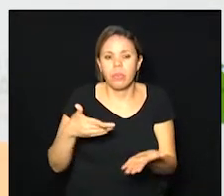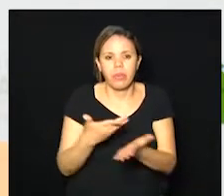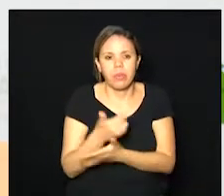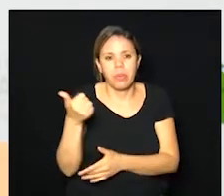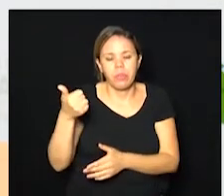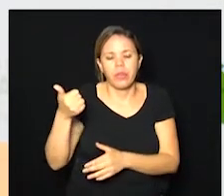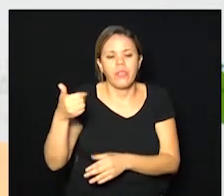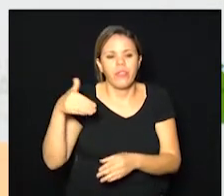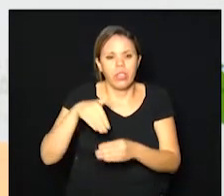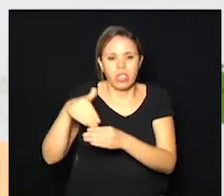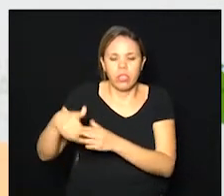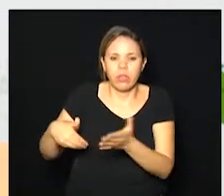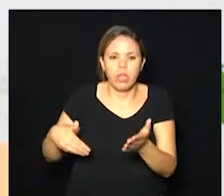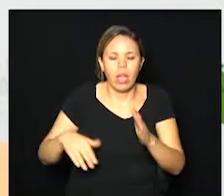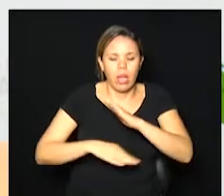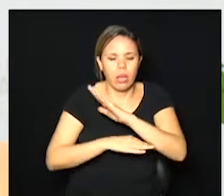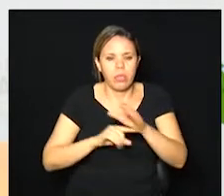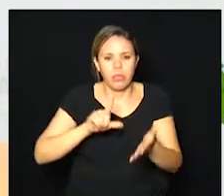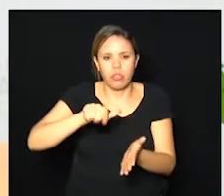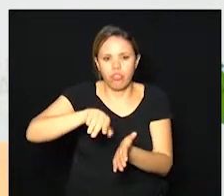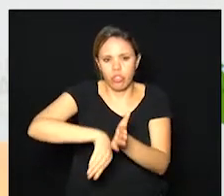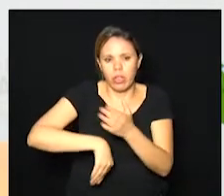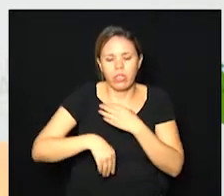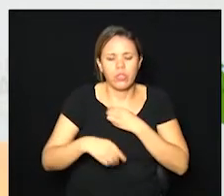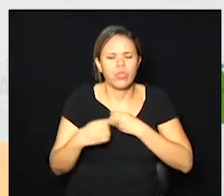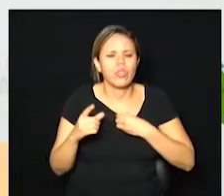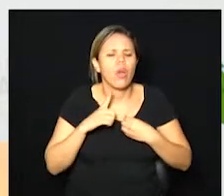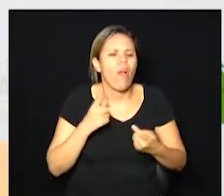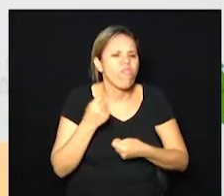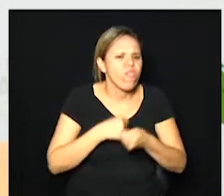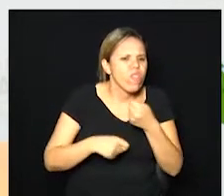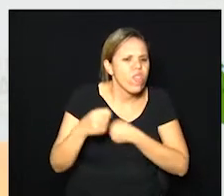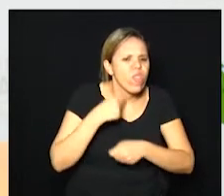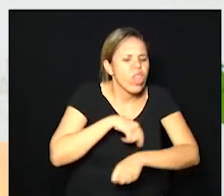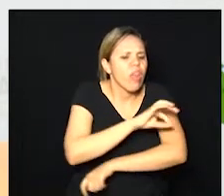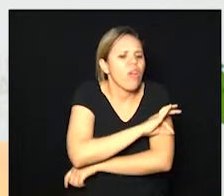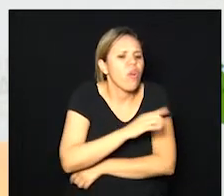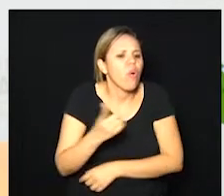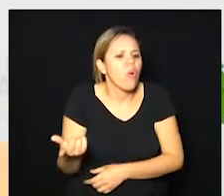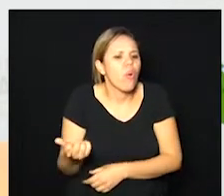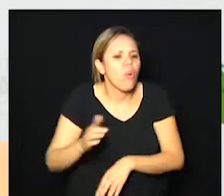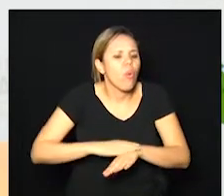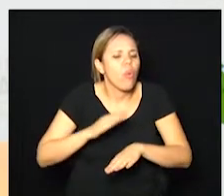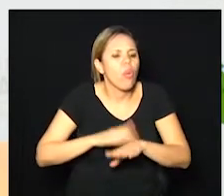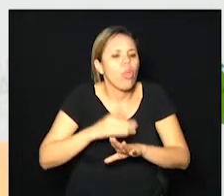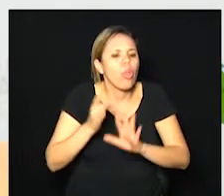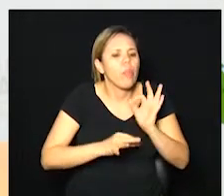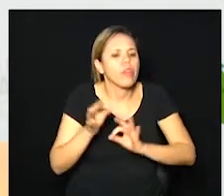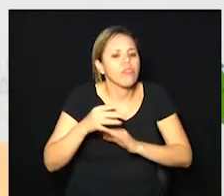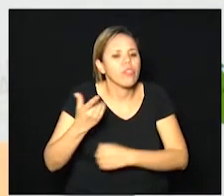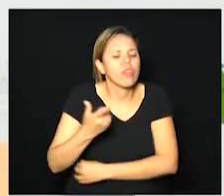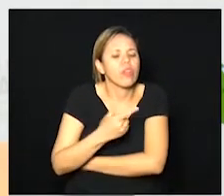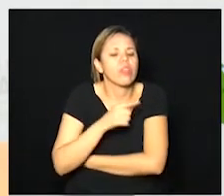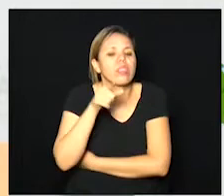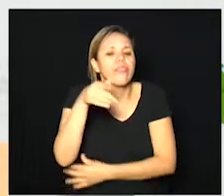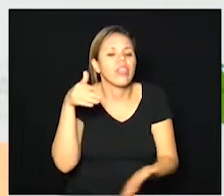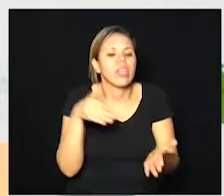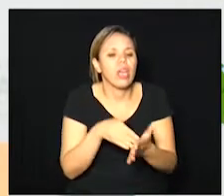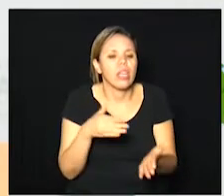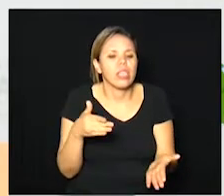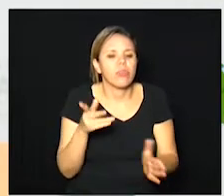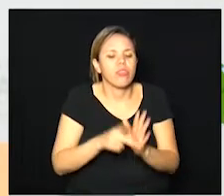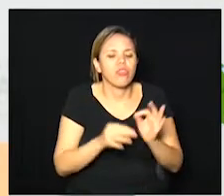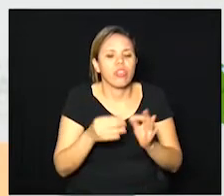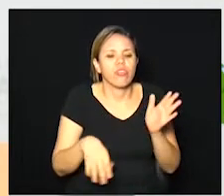votação na câmara posteriormente foi retirado houve alguma negociação do executivo com o autor do projeto o prefeito vetaria o projeto caso